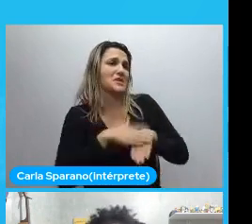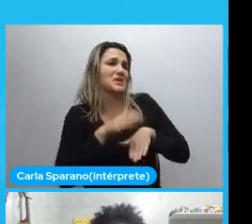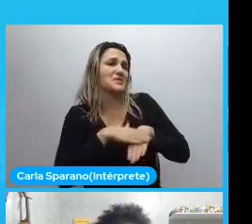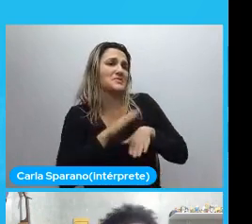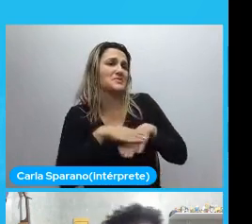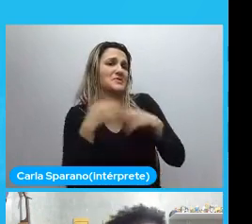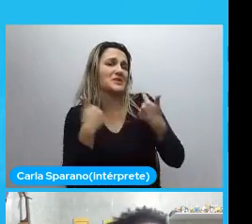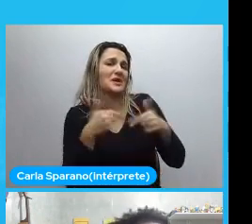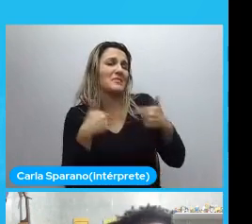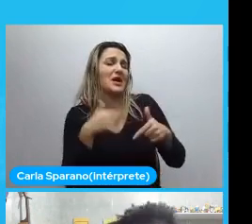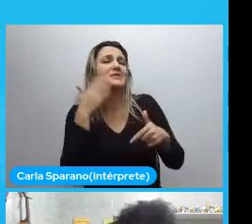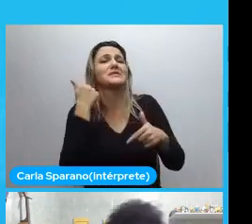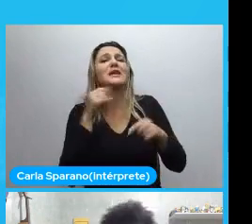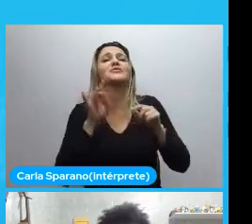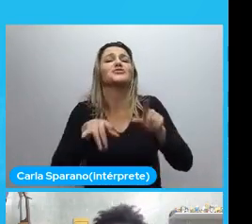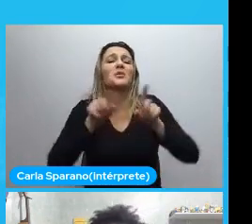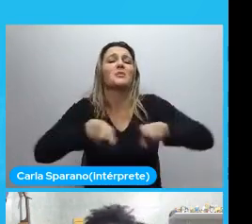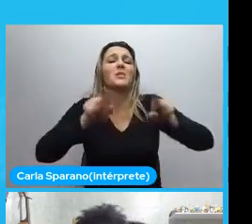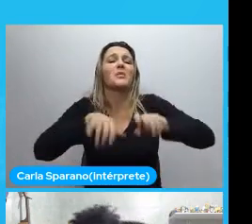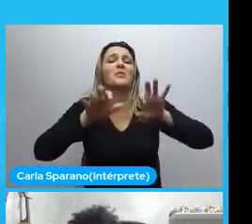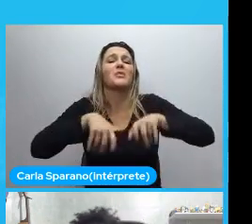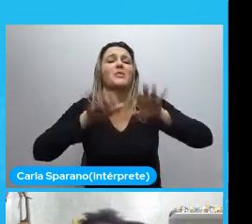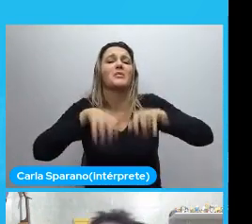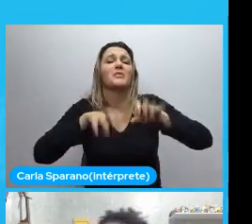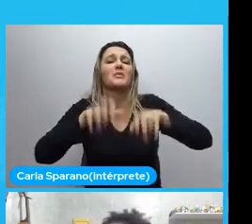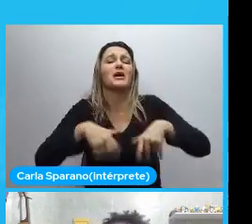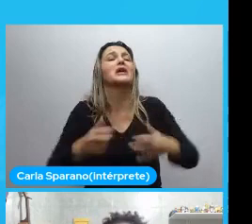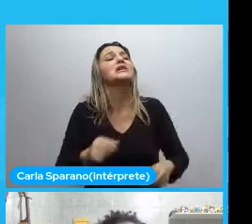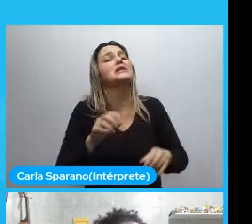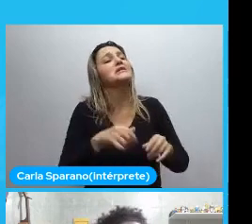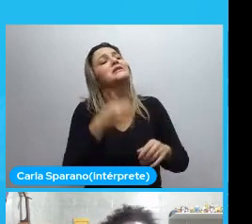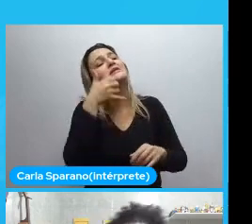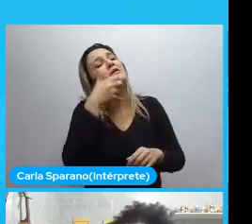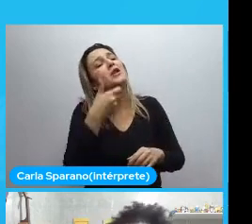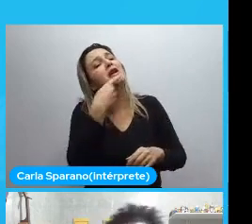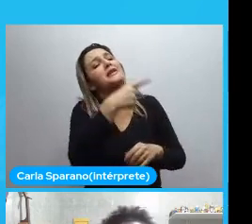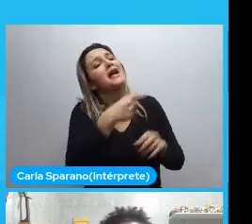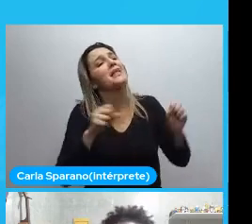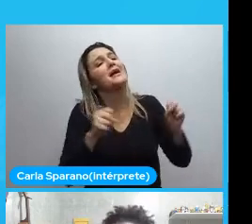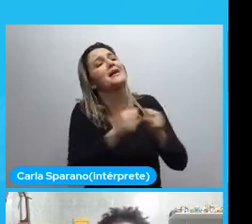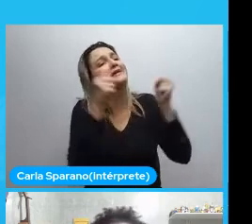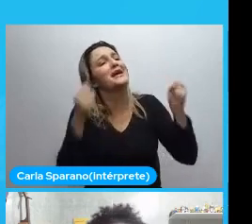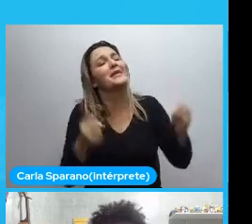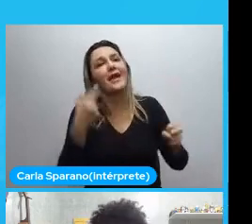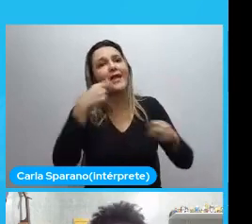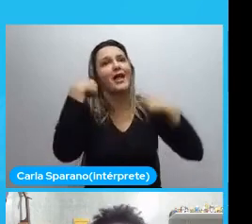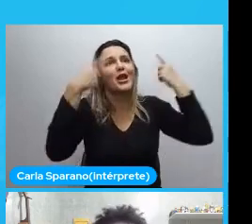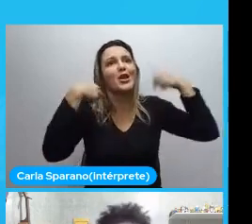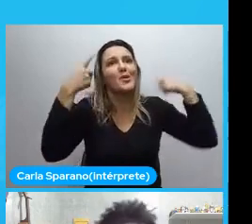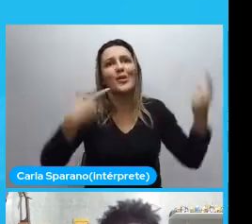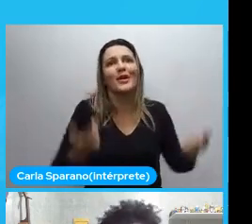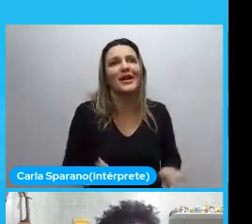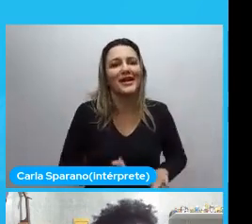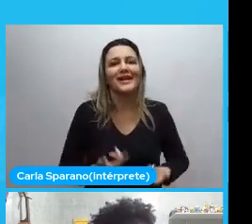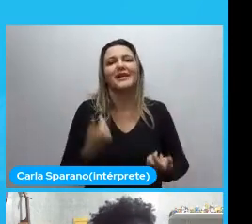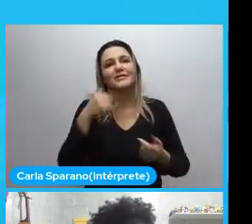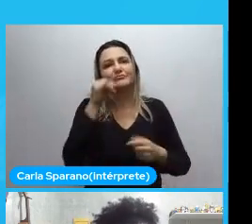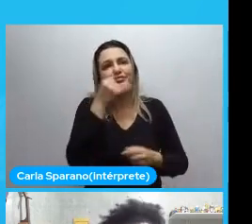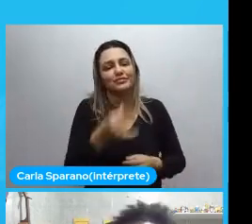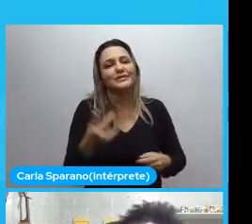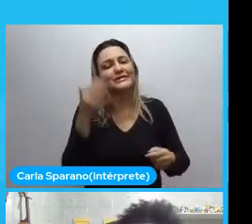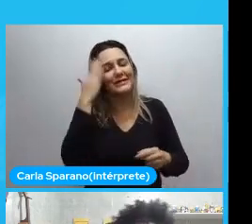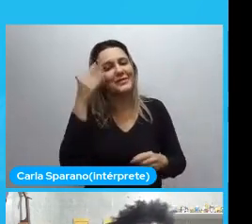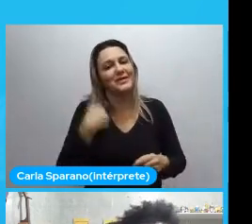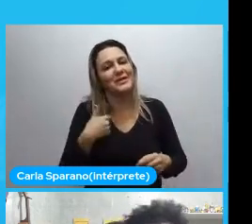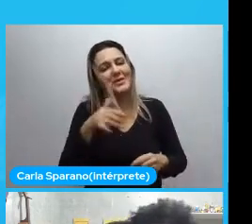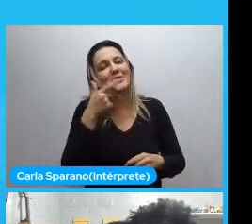E que vou ajeitar quando o computador dela quebrar. Ou quando o celular dela ficar louco. Ou quando qualquer eletrônico dessa casa fica maluco. Ou ela sabe que isso eu vou resolver.